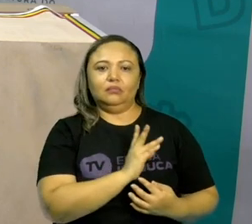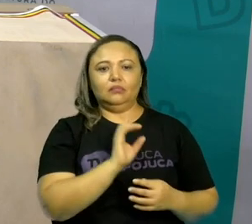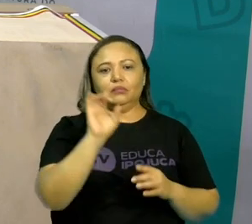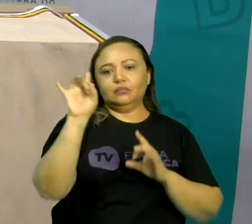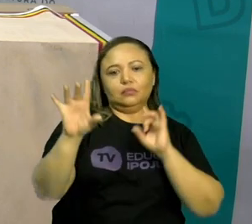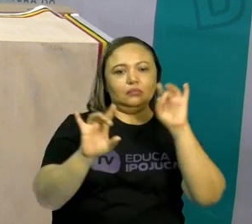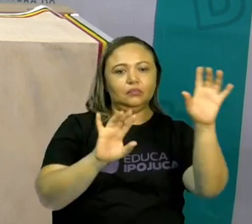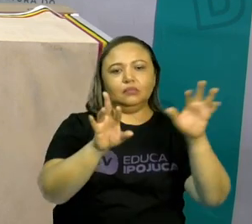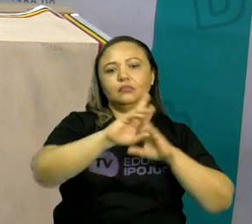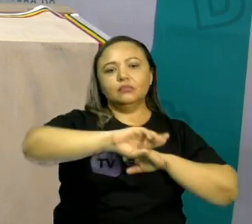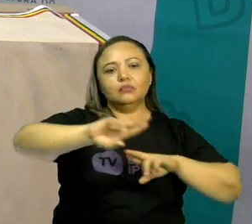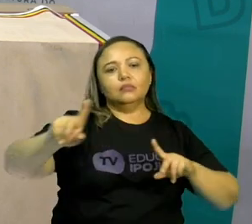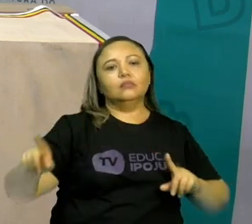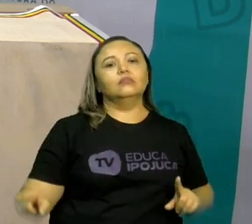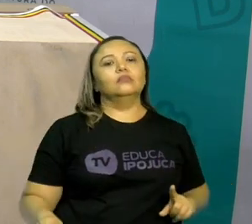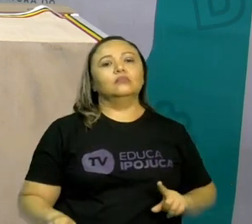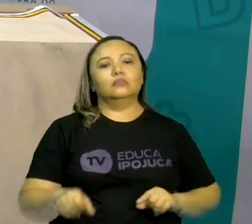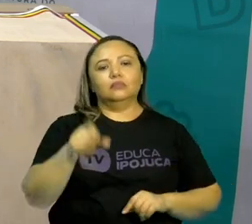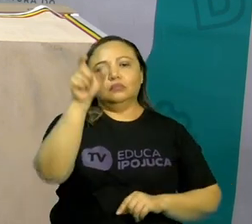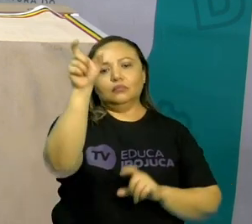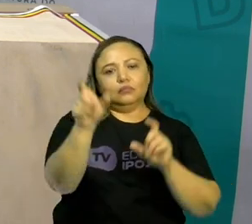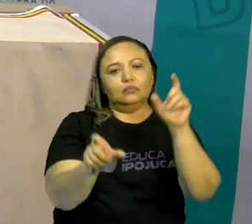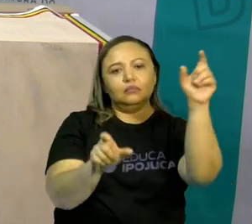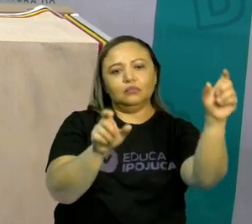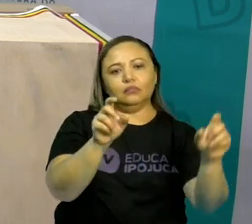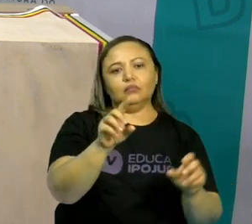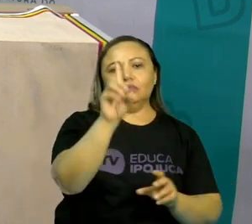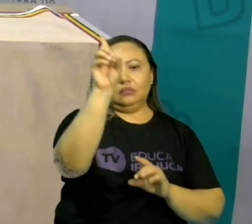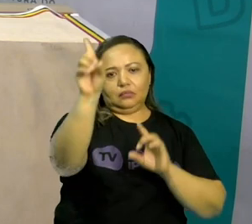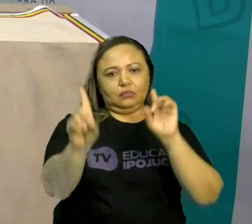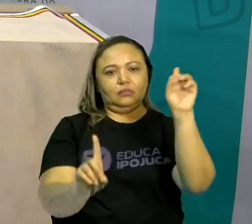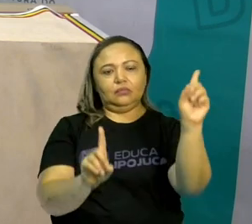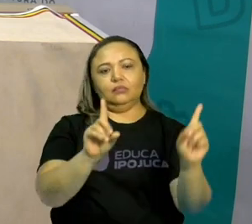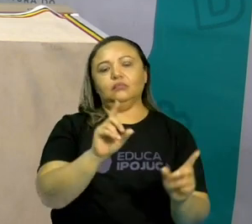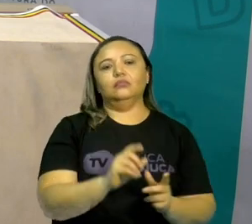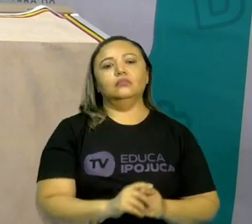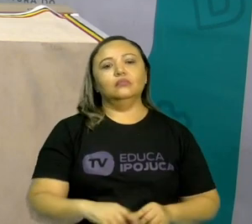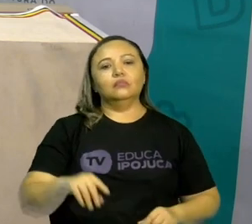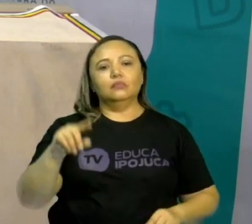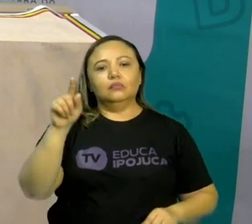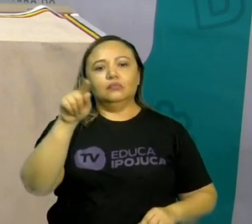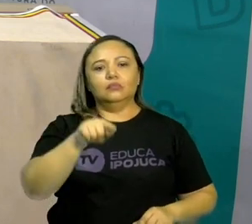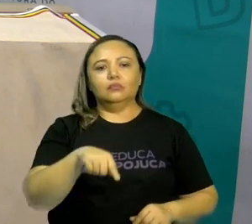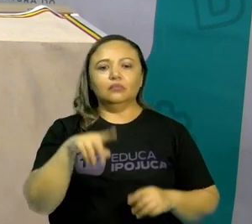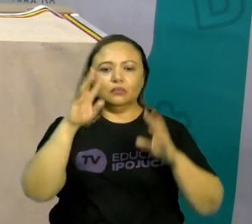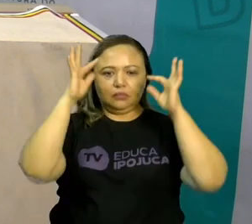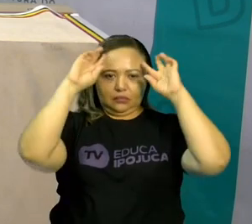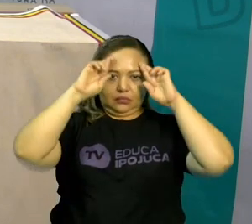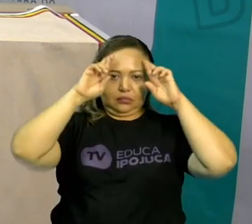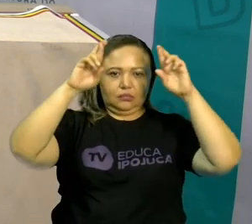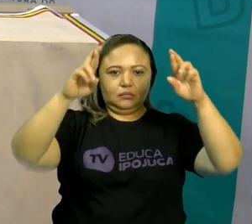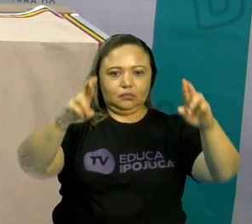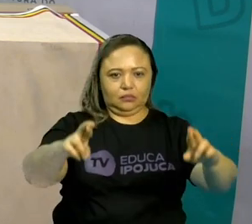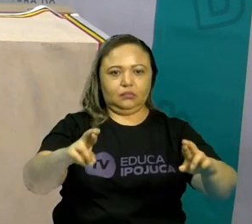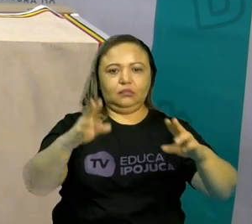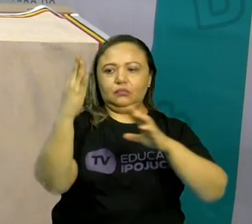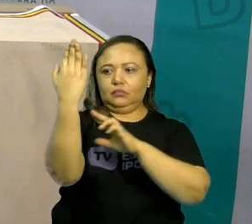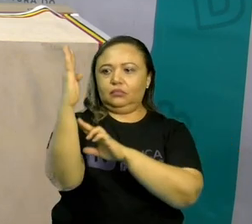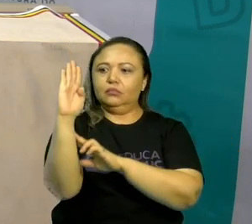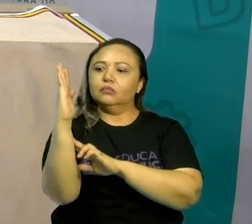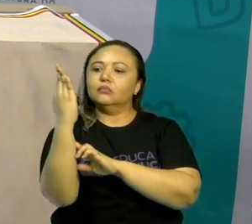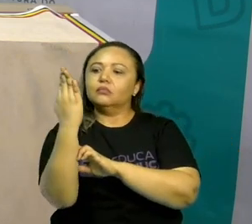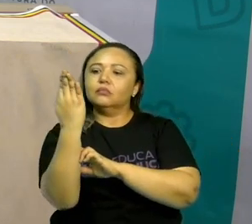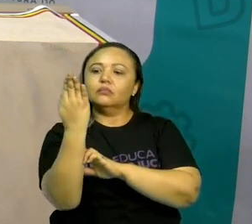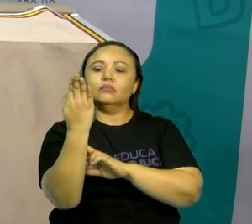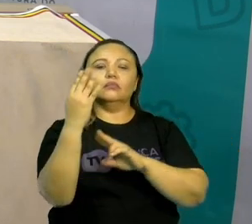seu jeito. Com qualidades e defeitos. Então te merece respeito. O seu espelho